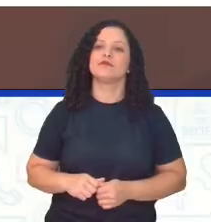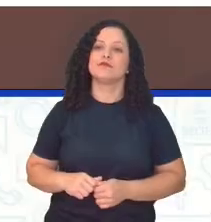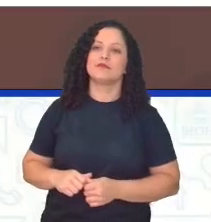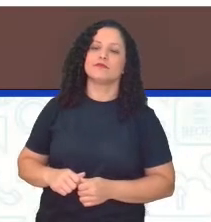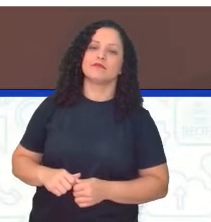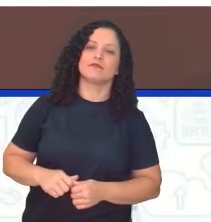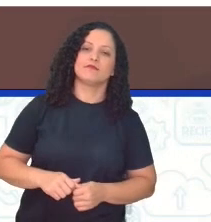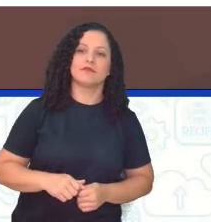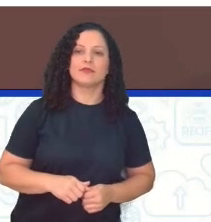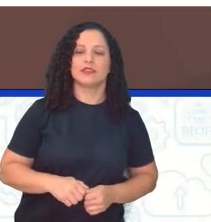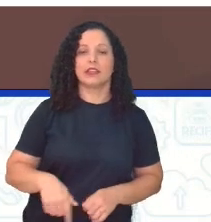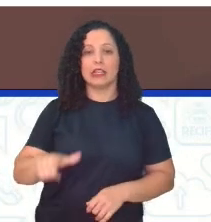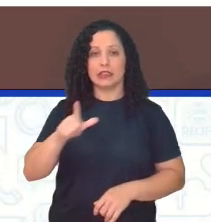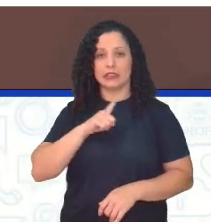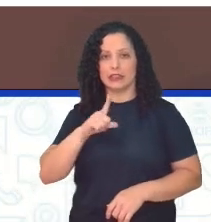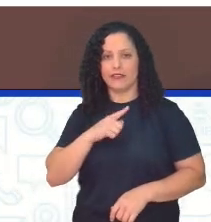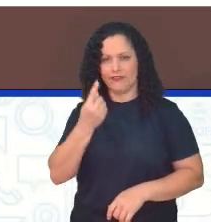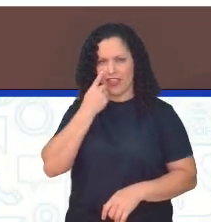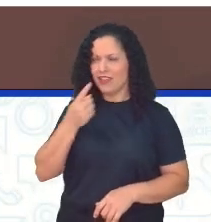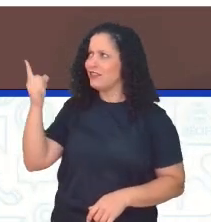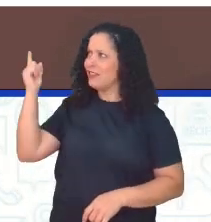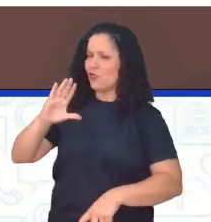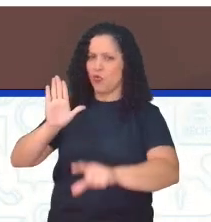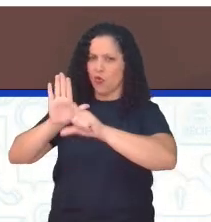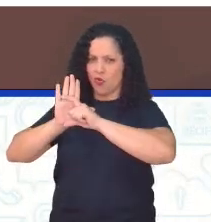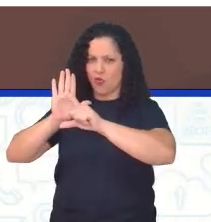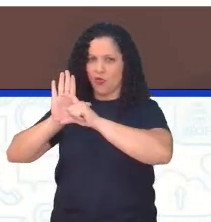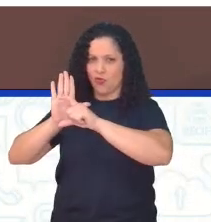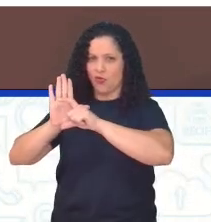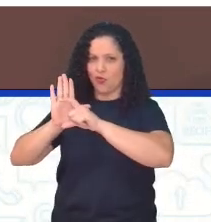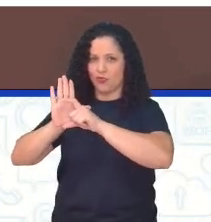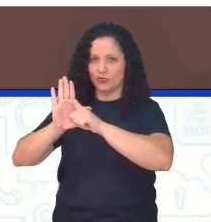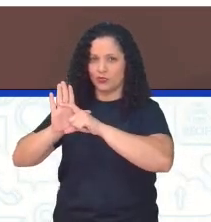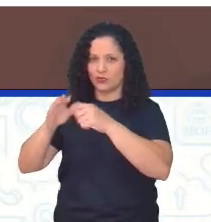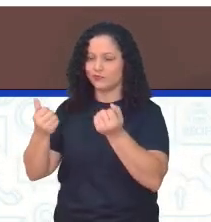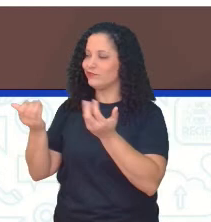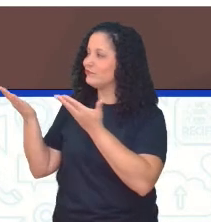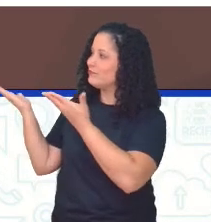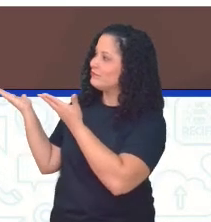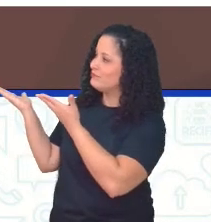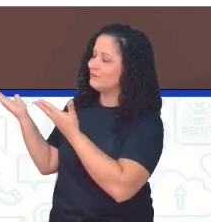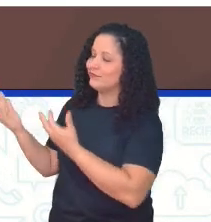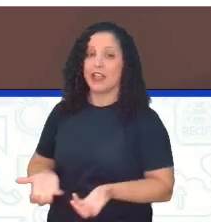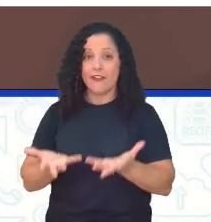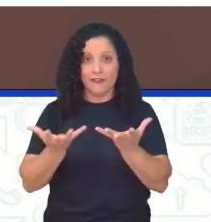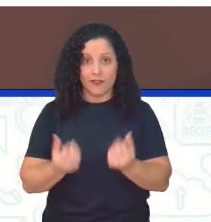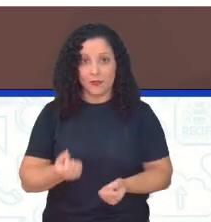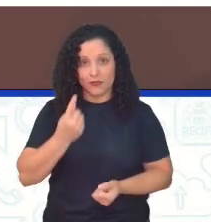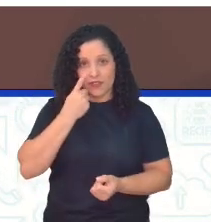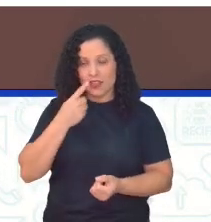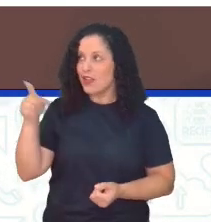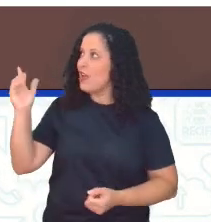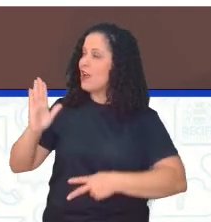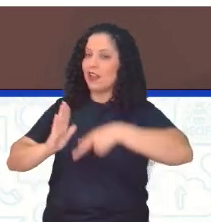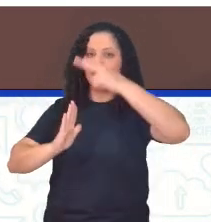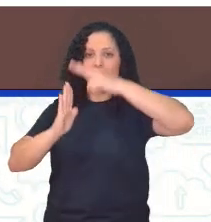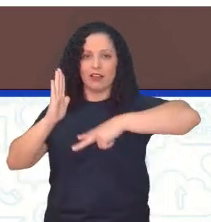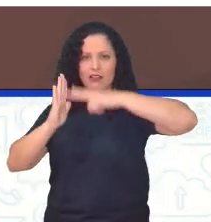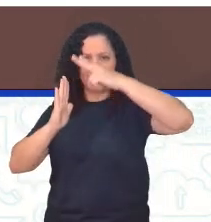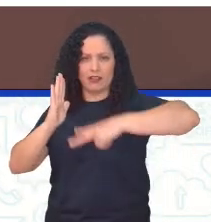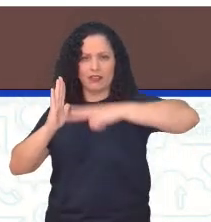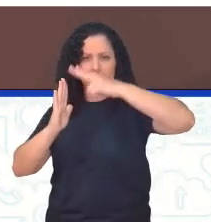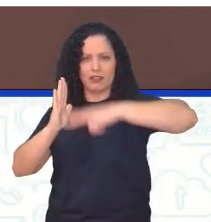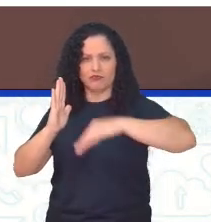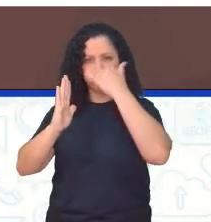Cleiton vai jogar aí na tela, né? Vocês estão vendo esse QR Code aí? Então, vamos ler essa reportagem, que ela é muito,